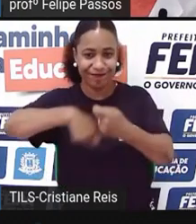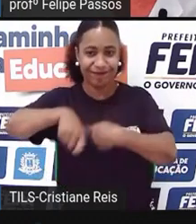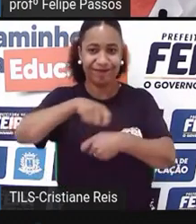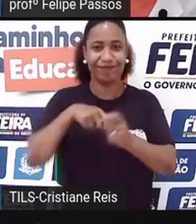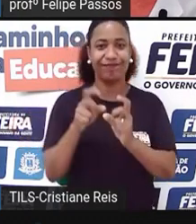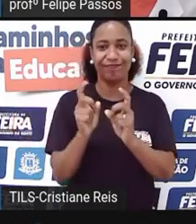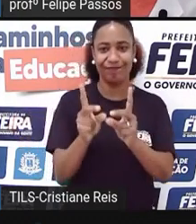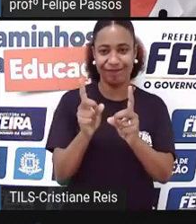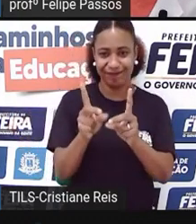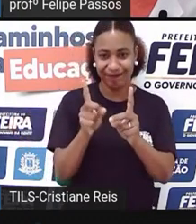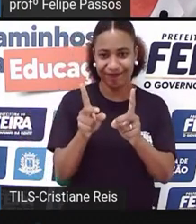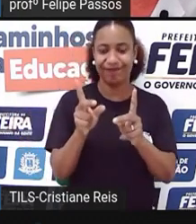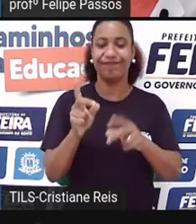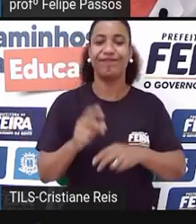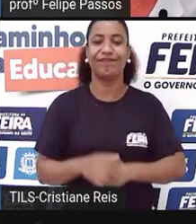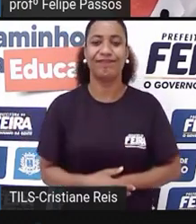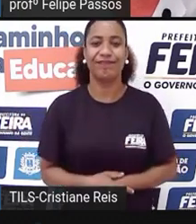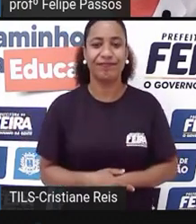colocação.